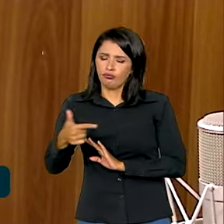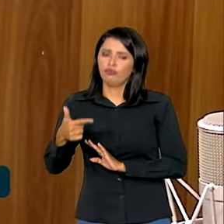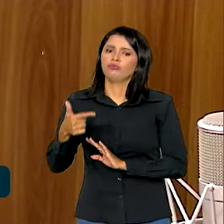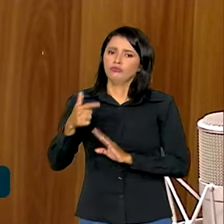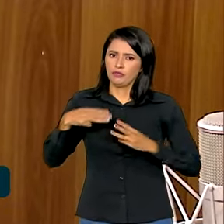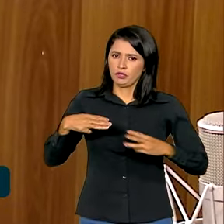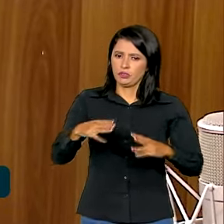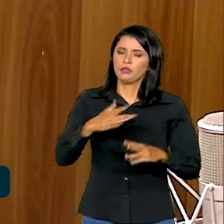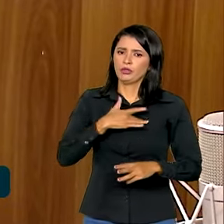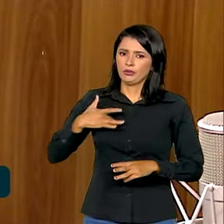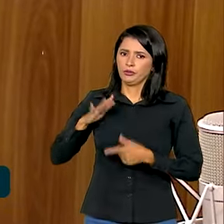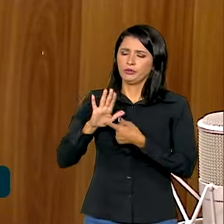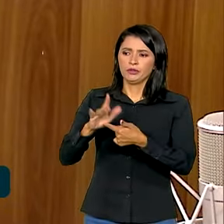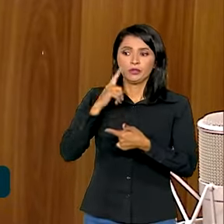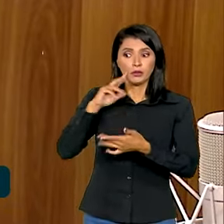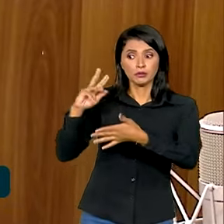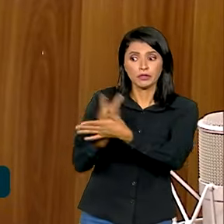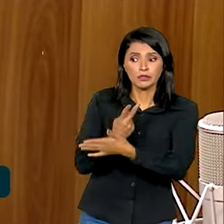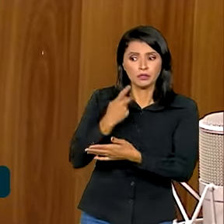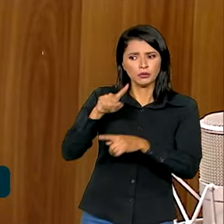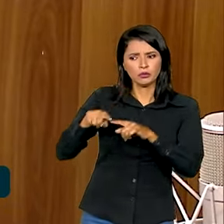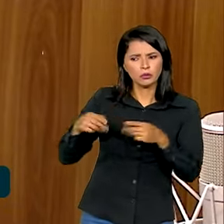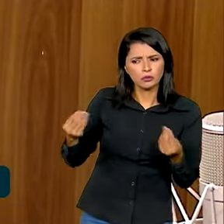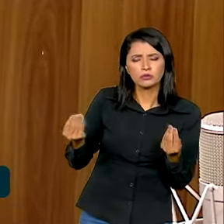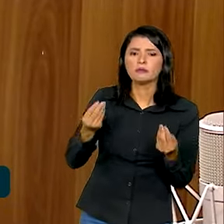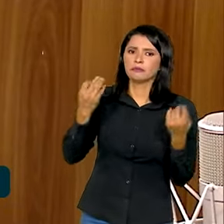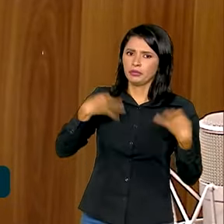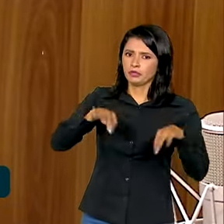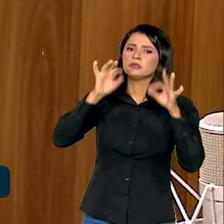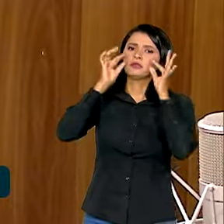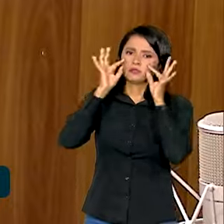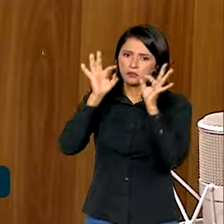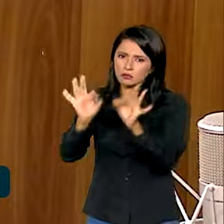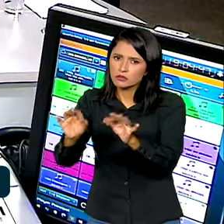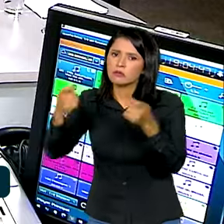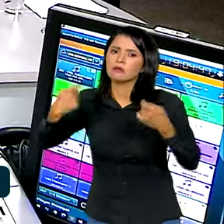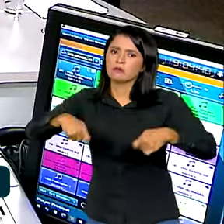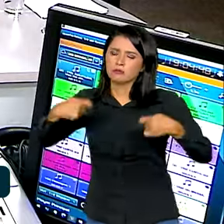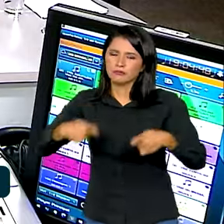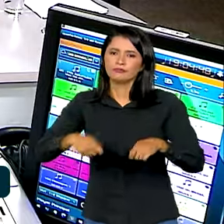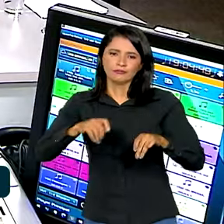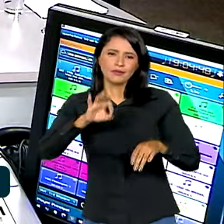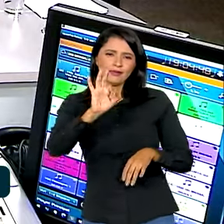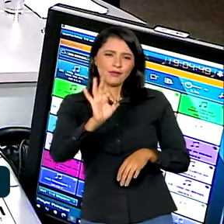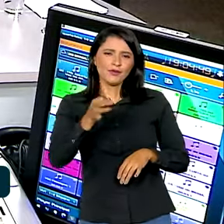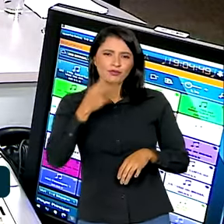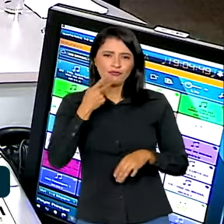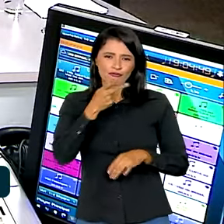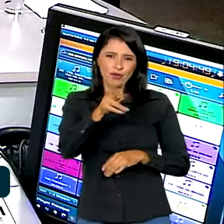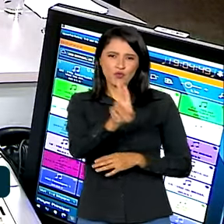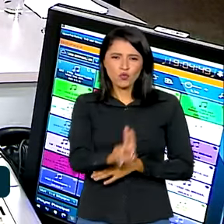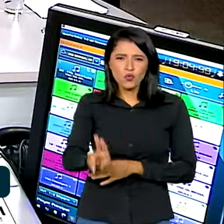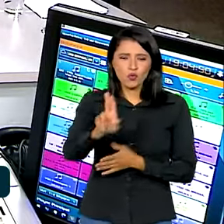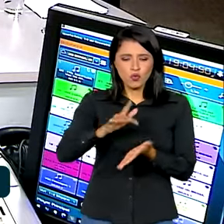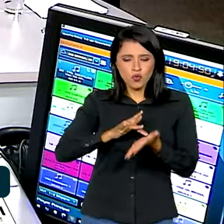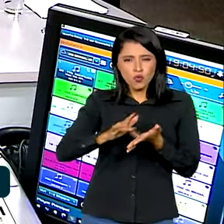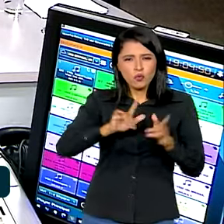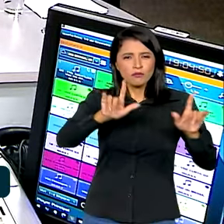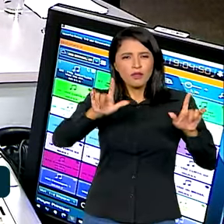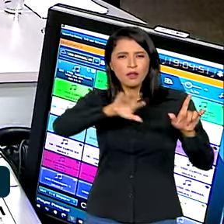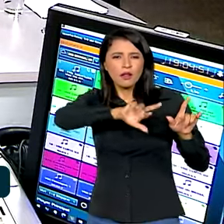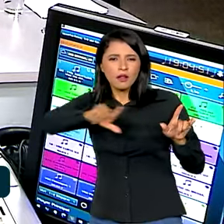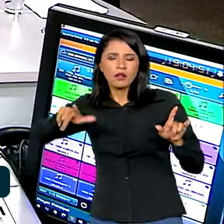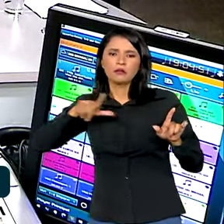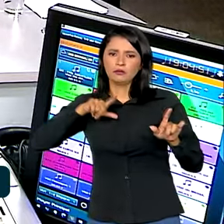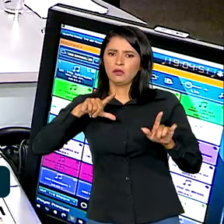acontecendo que precisa ser olhada com atenção. É evidente que quando a gente pensa no uso de telas, nós estamos falando de uma série de